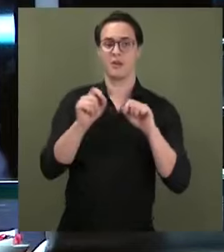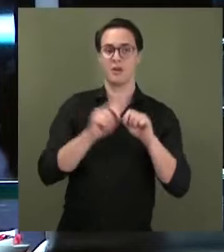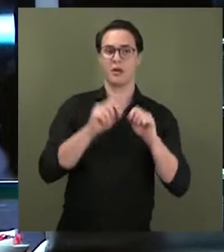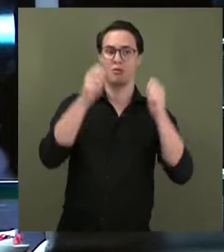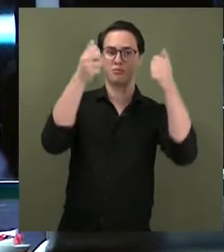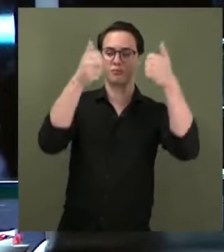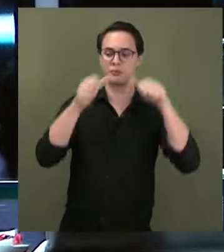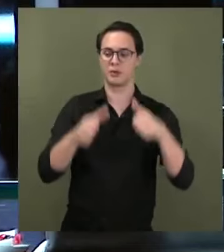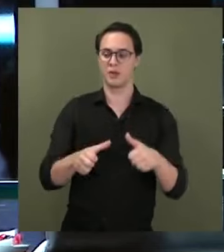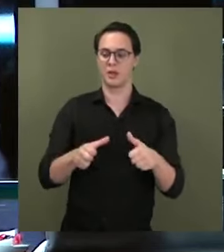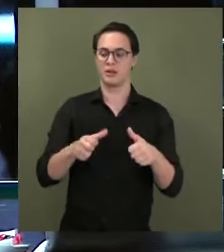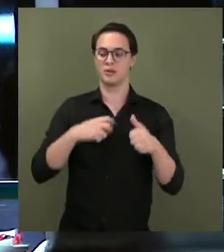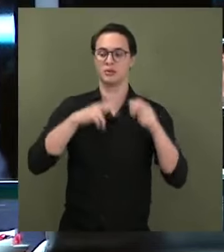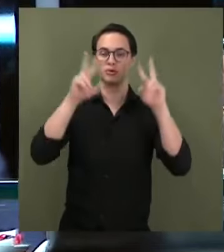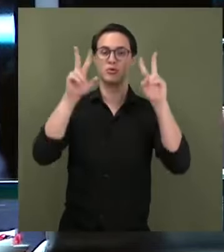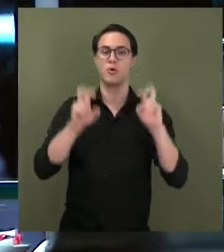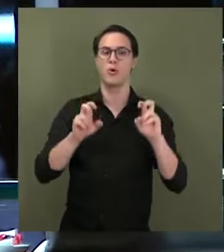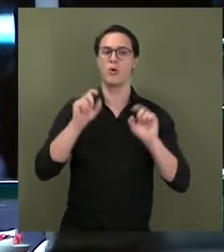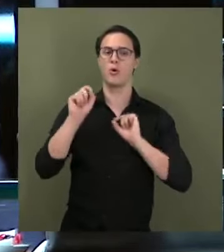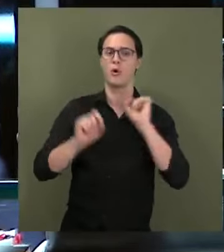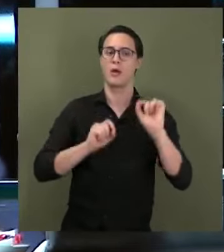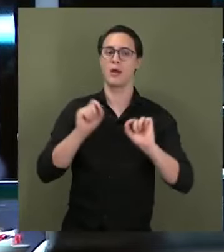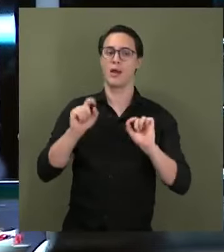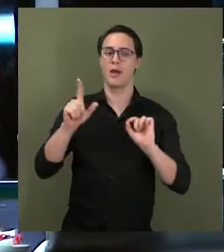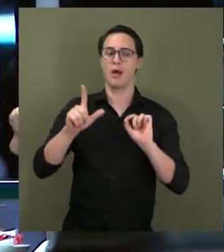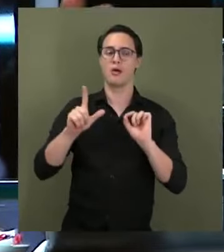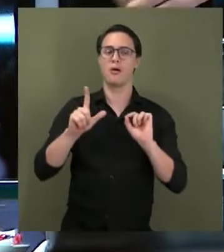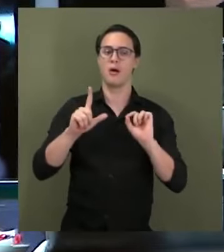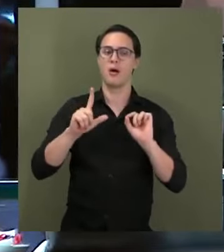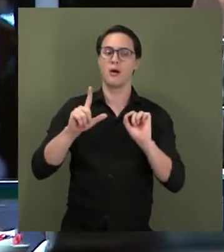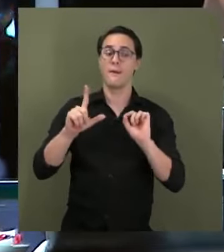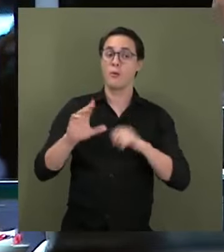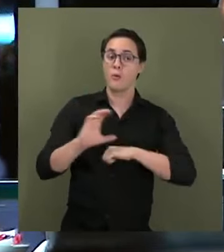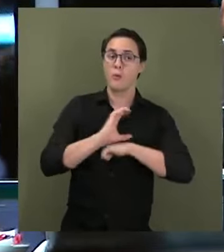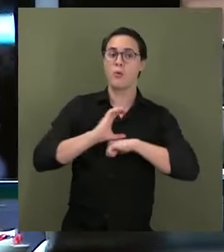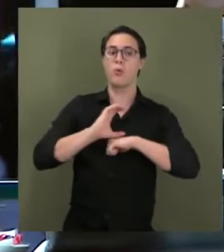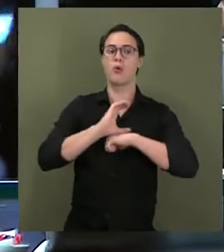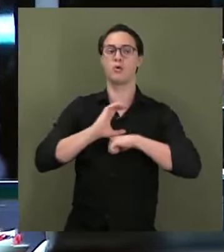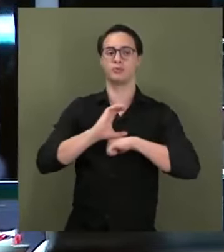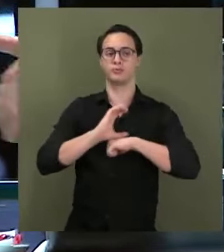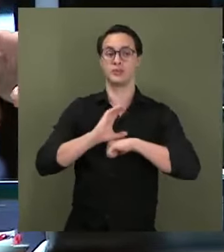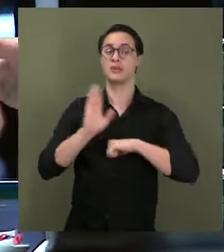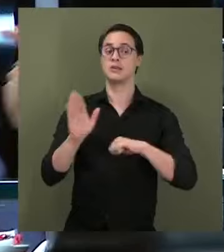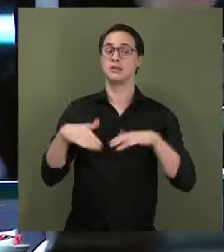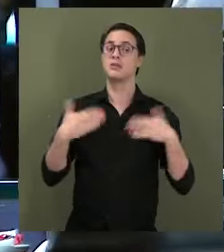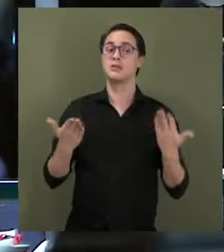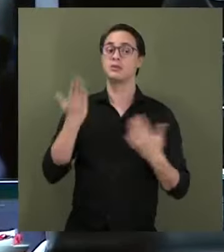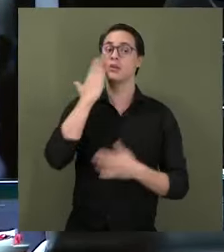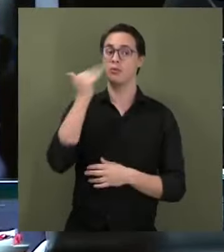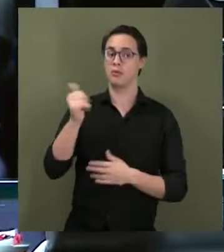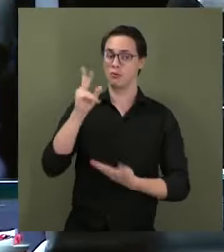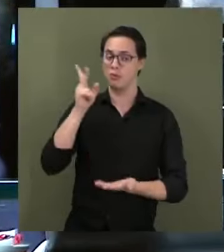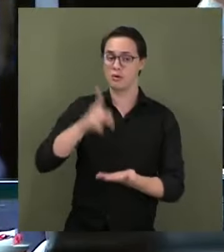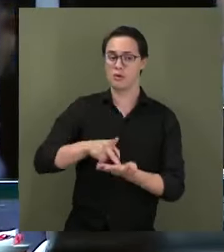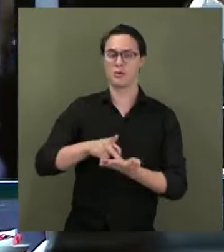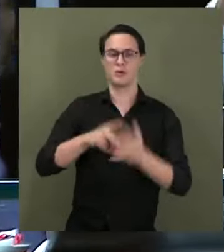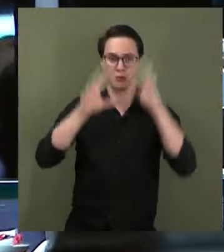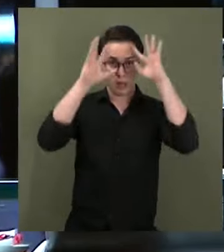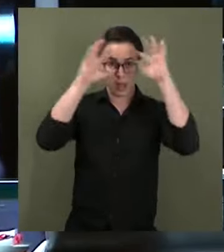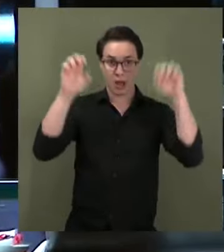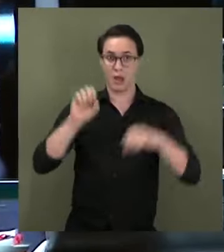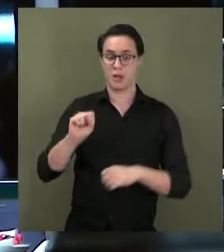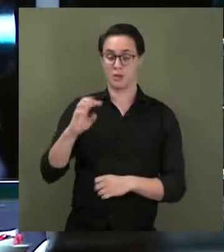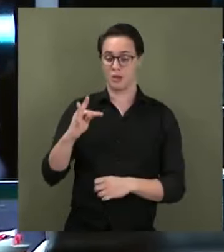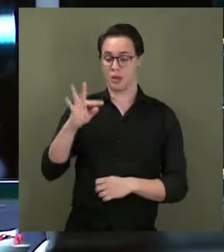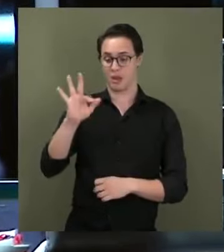cuidadosa sobre constitucionalidade. Portanto, reconhecendo que o Supremo Tribunal Federal é o